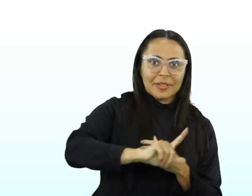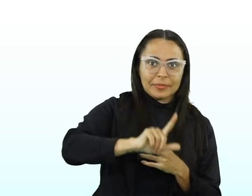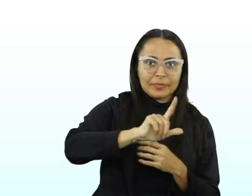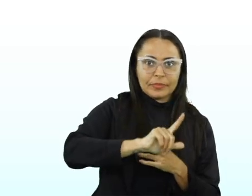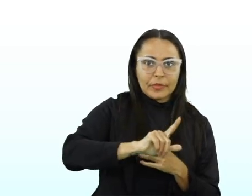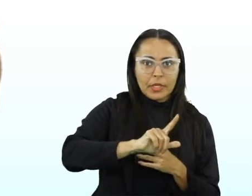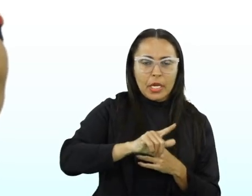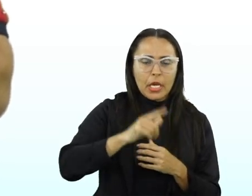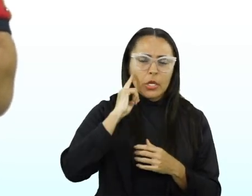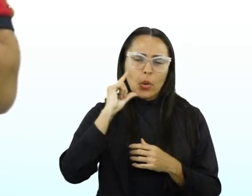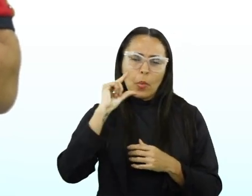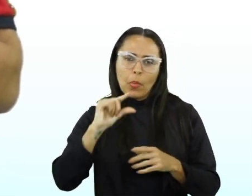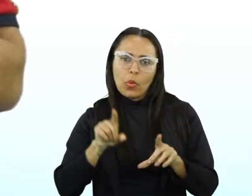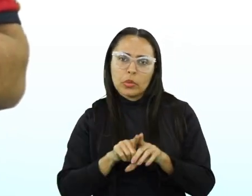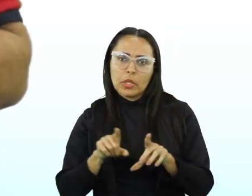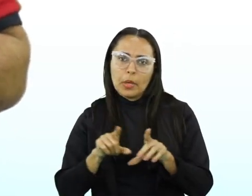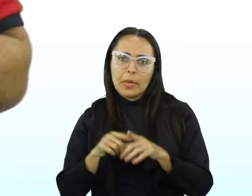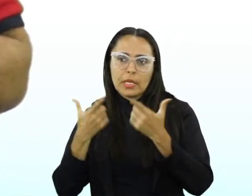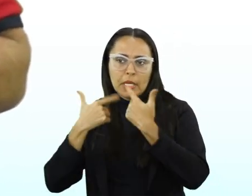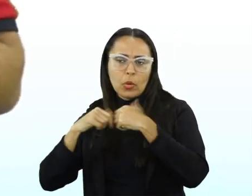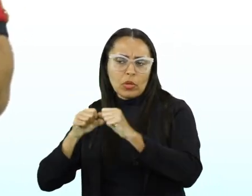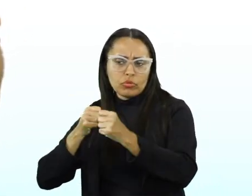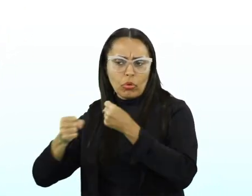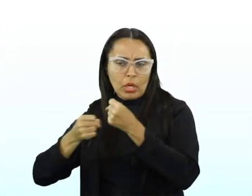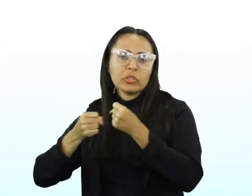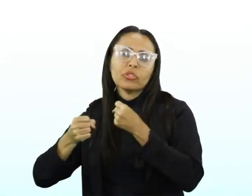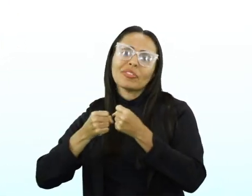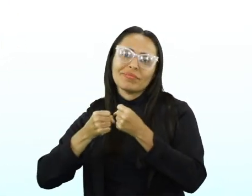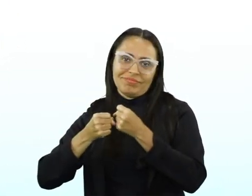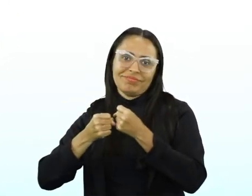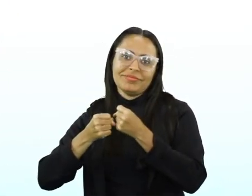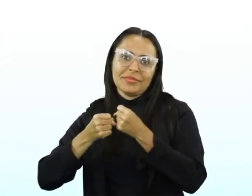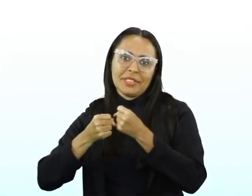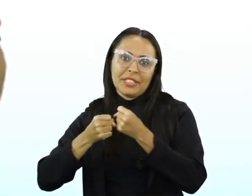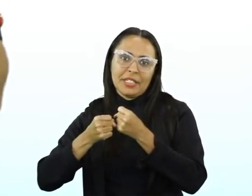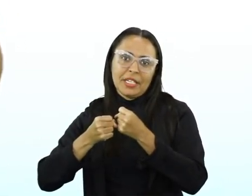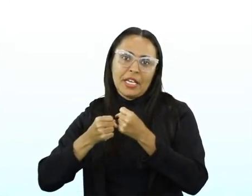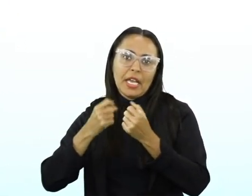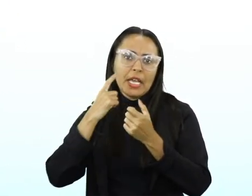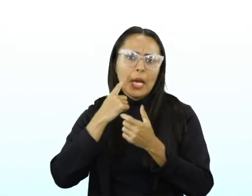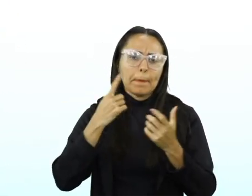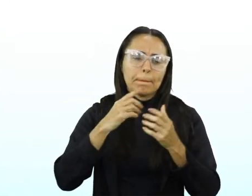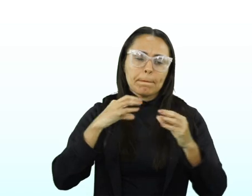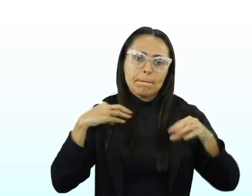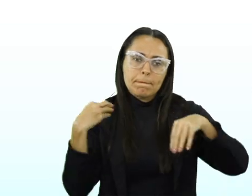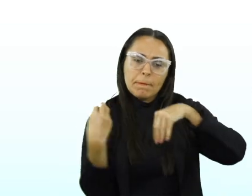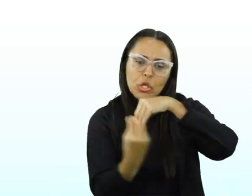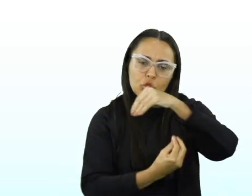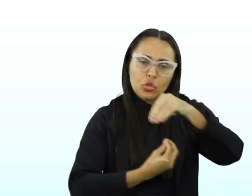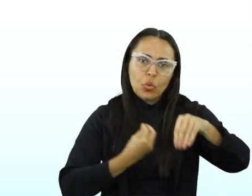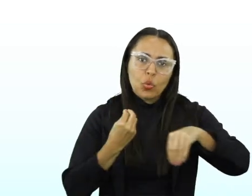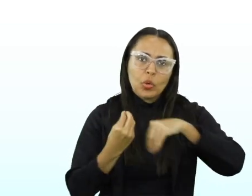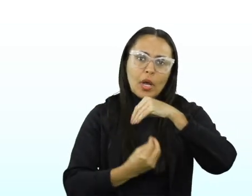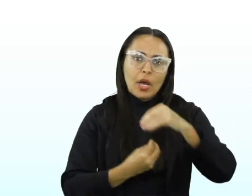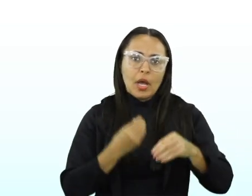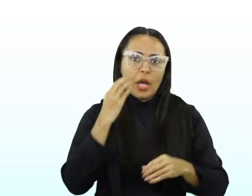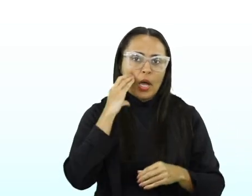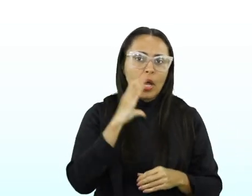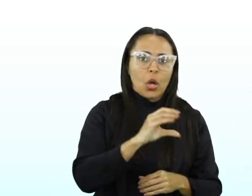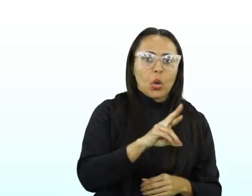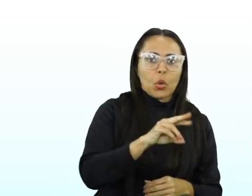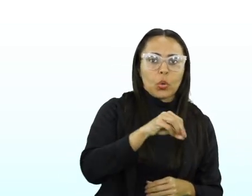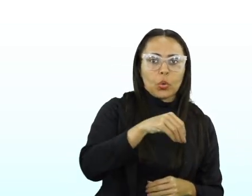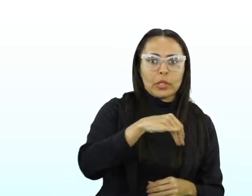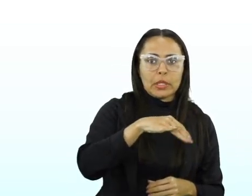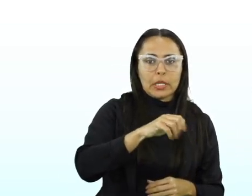é? E tem um pouco também de uma linguagem jornalística, ou seja, de uma linguagem denotativa. É a mistura. A crônica, ela